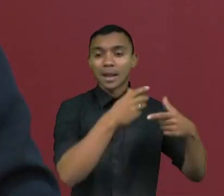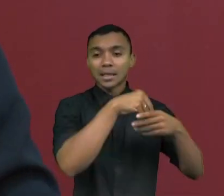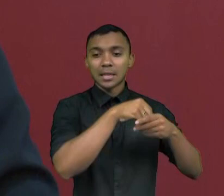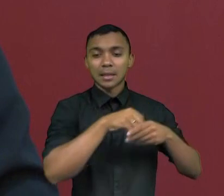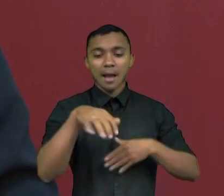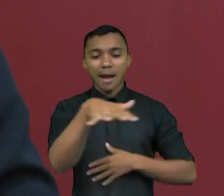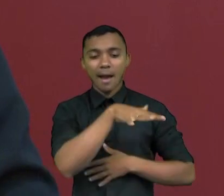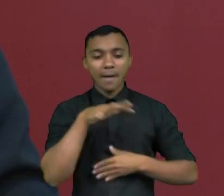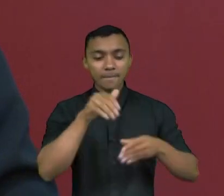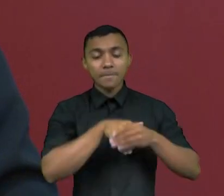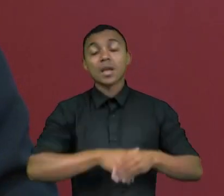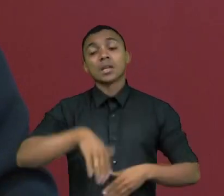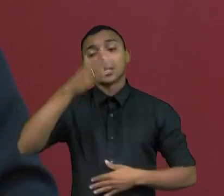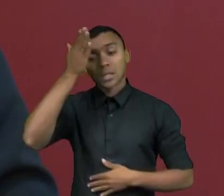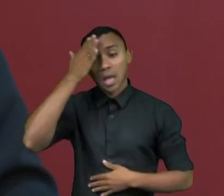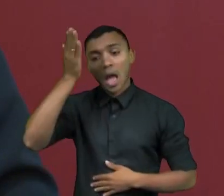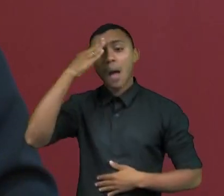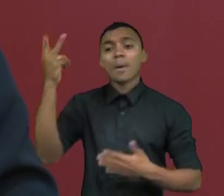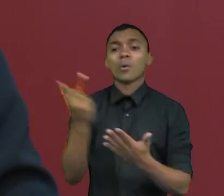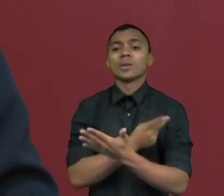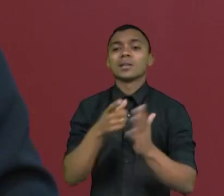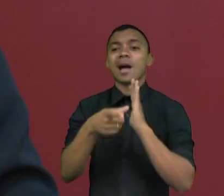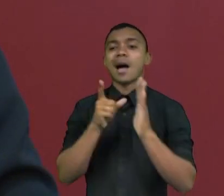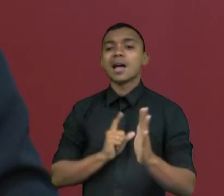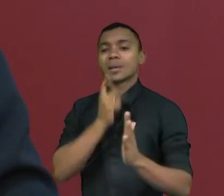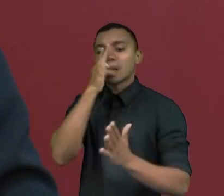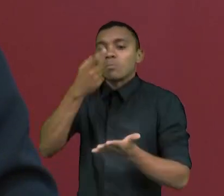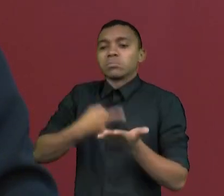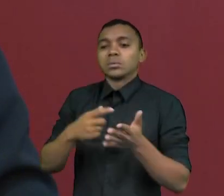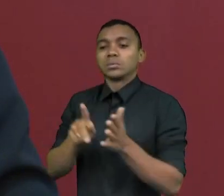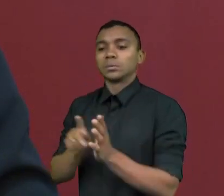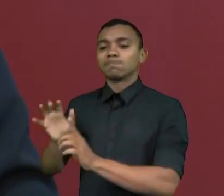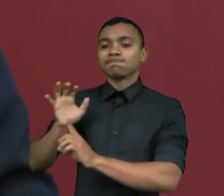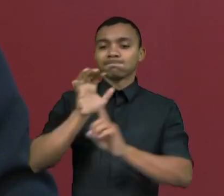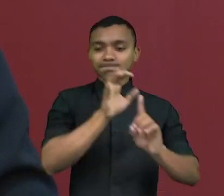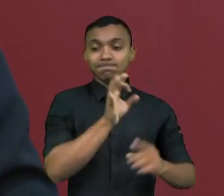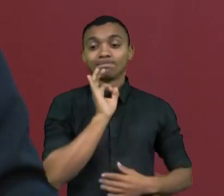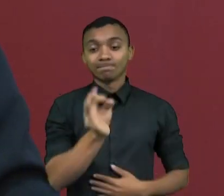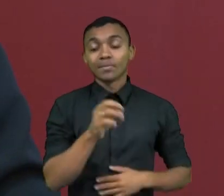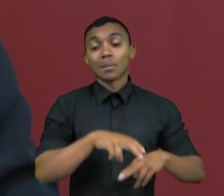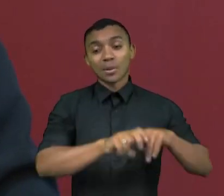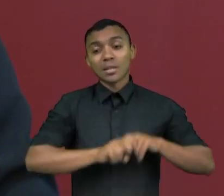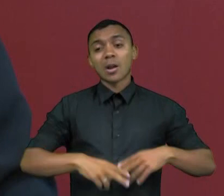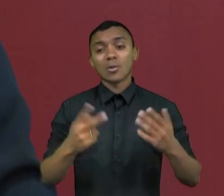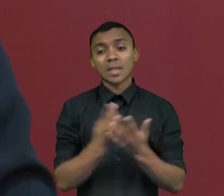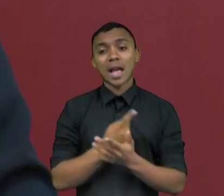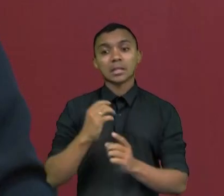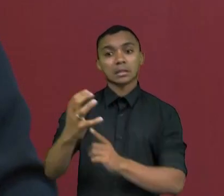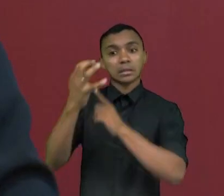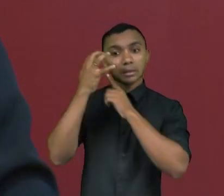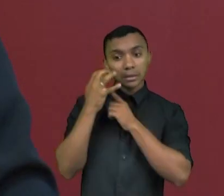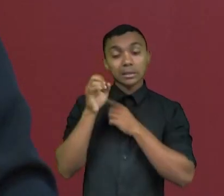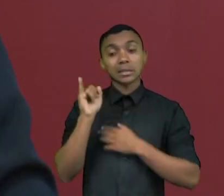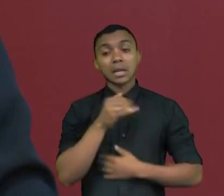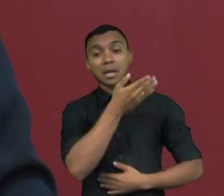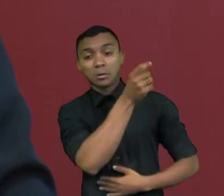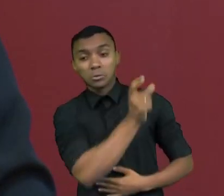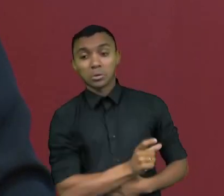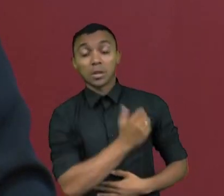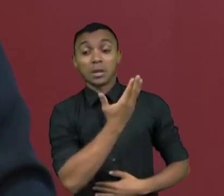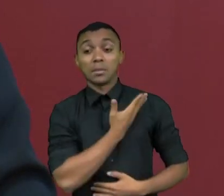claro que existe um poder de influência, porque nós somos seres eminentemente sociais, então sofremos influência de colegas de trabalho,